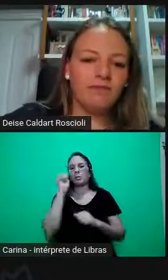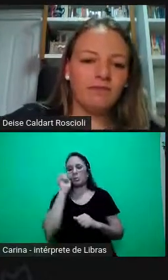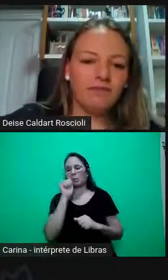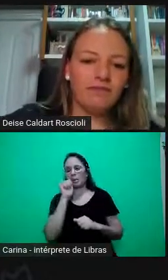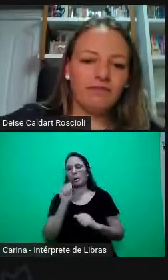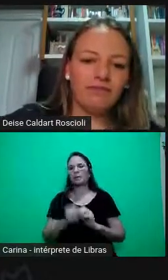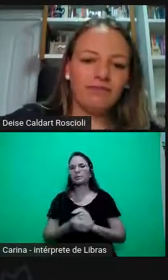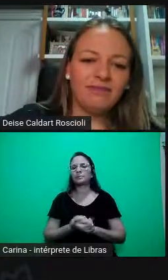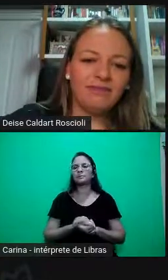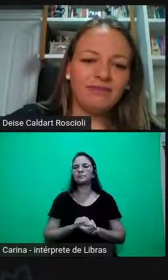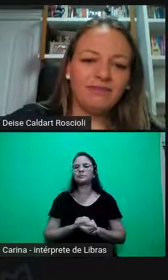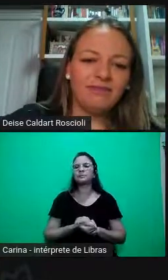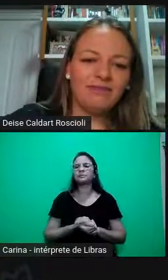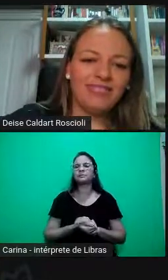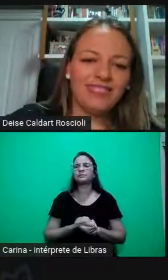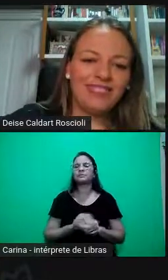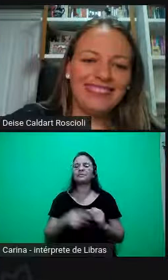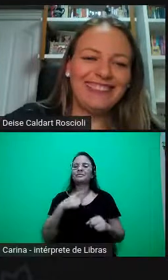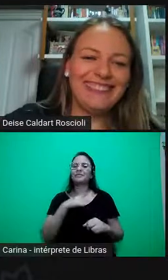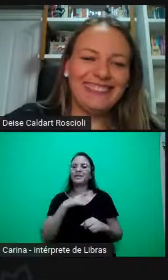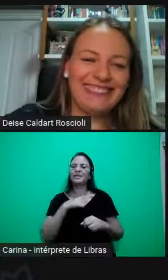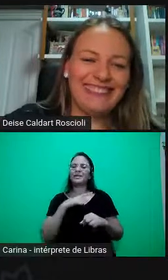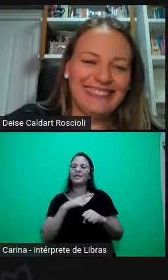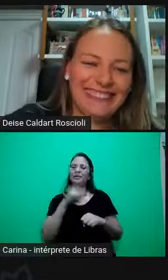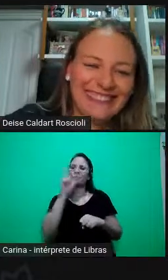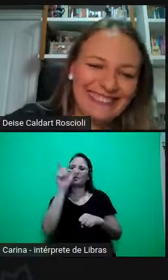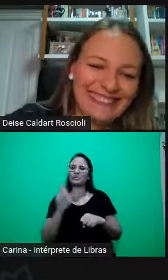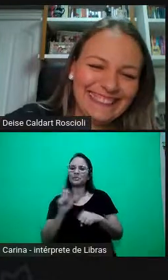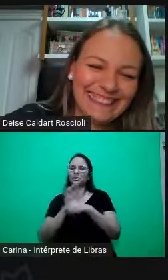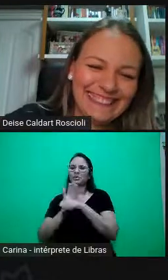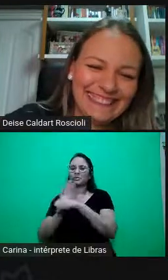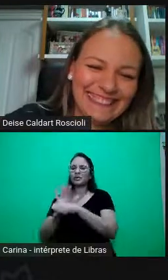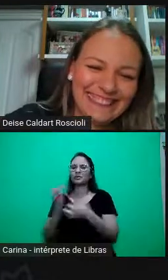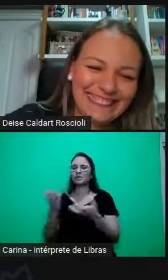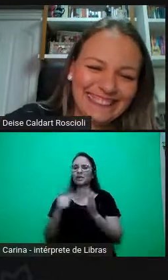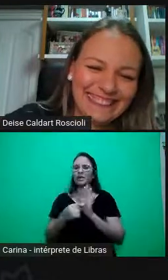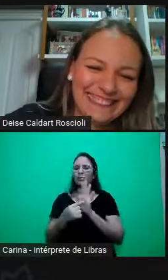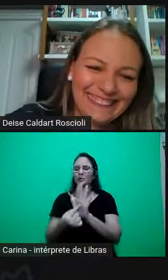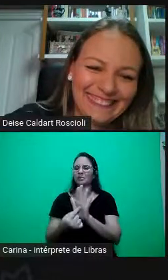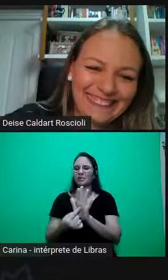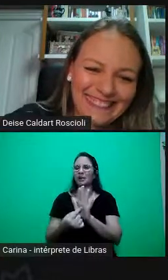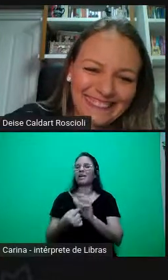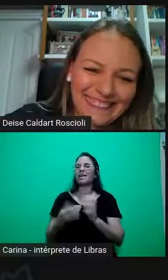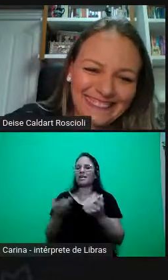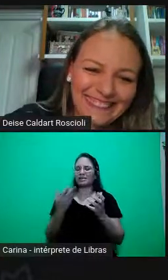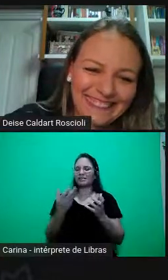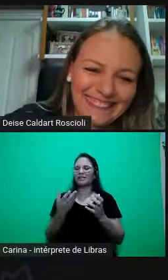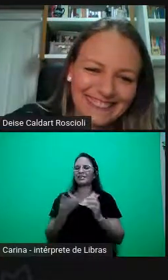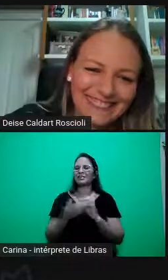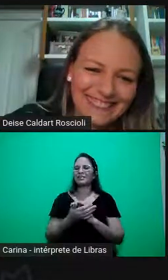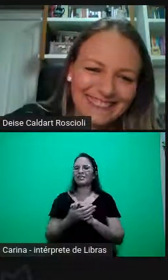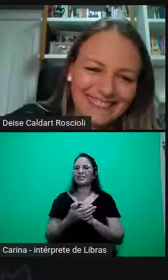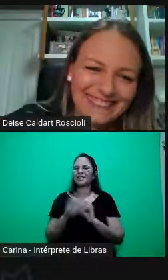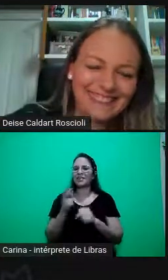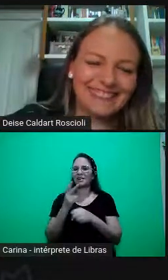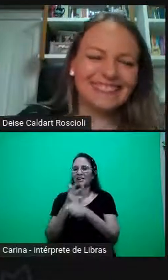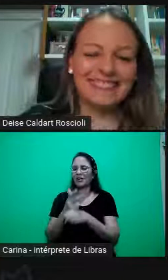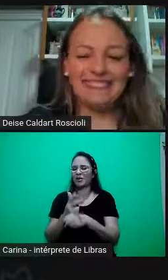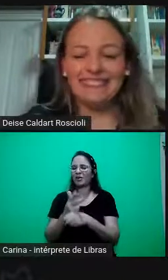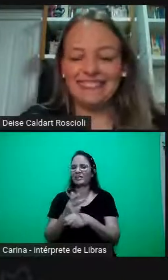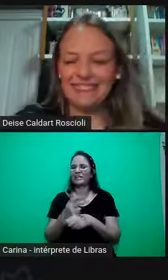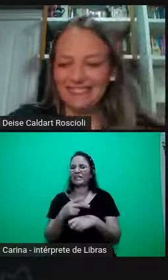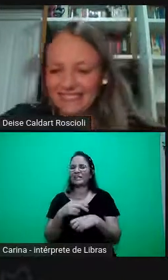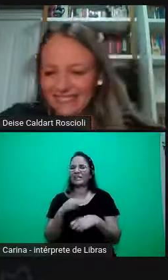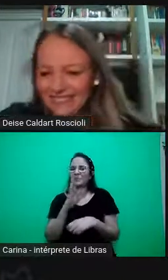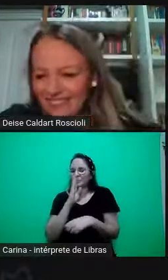eu tenho uma ajudante aqui, ó, só queria mostrar, que estava aqui do ladinho, louca para aparecer, ela estava aqui bem quietinha, louca para dar um